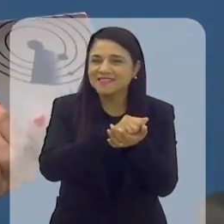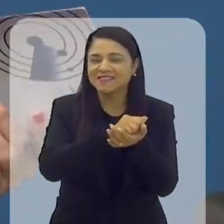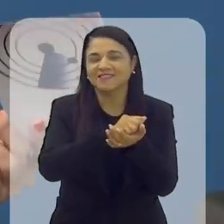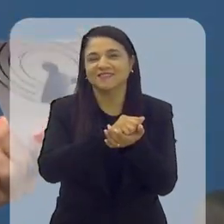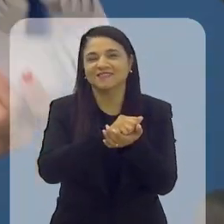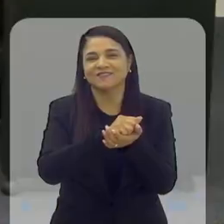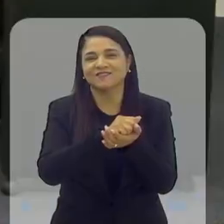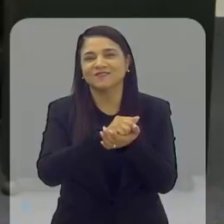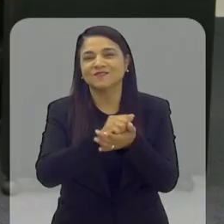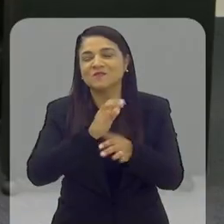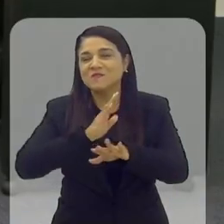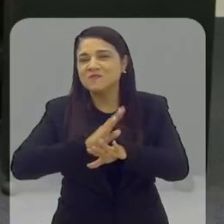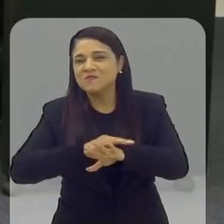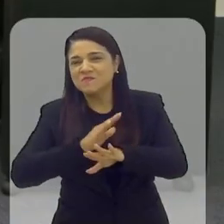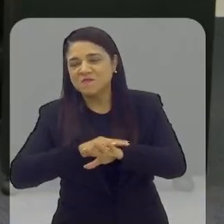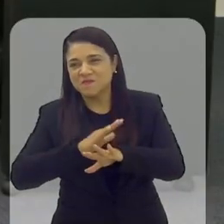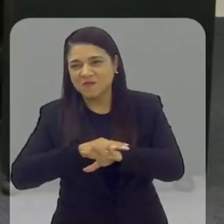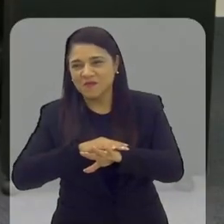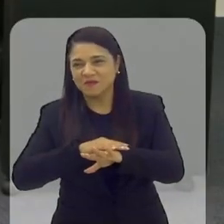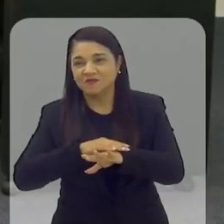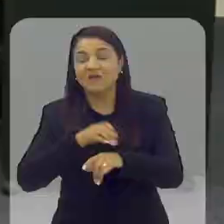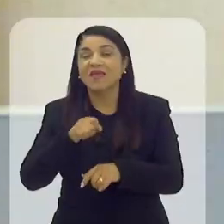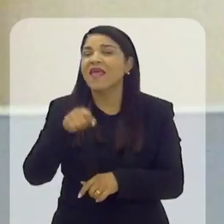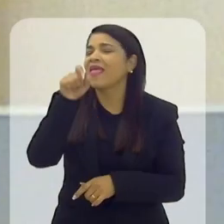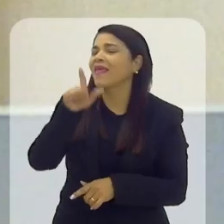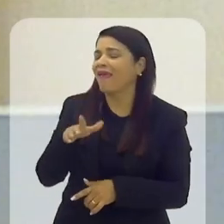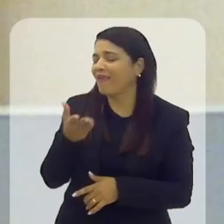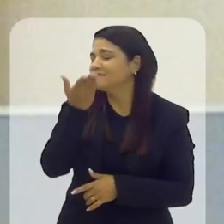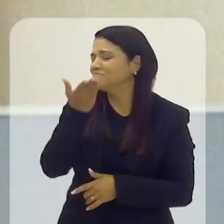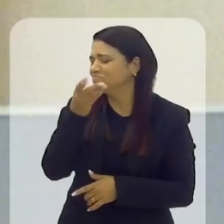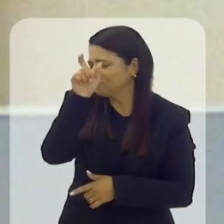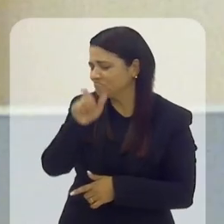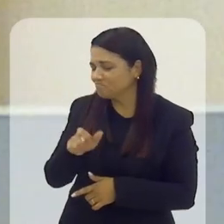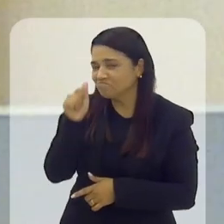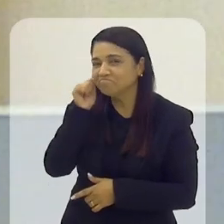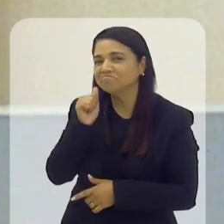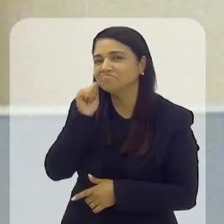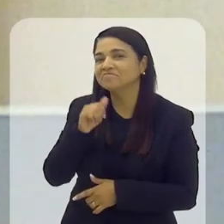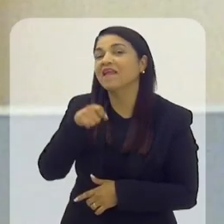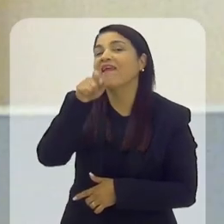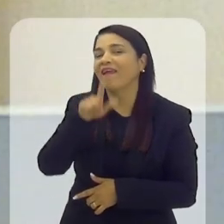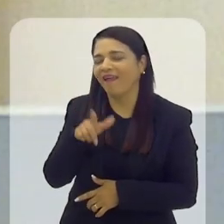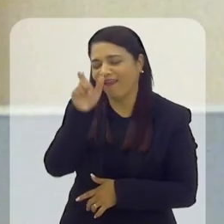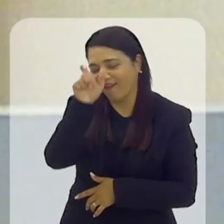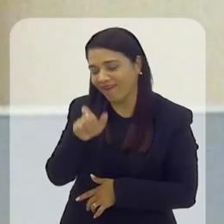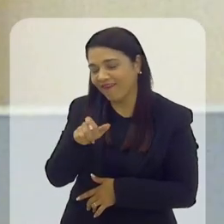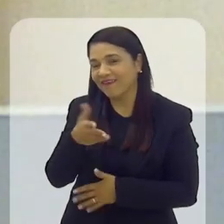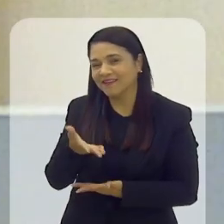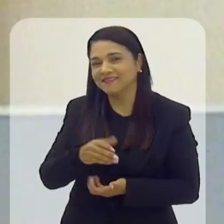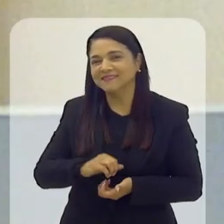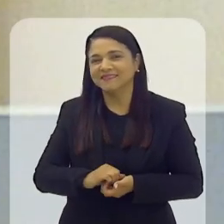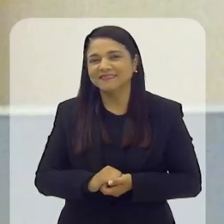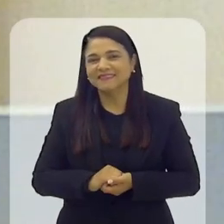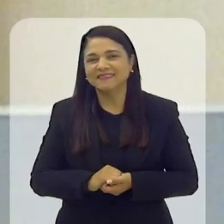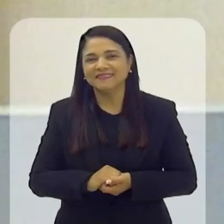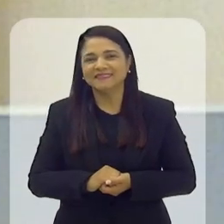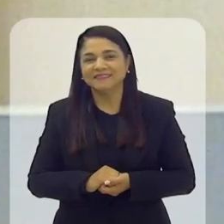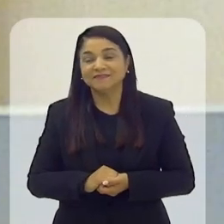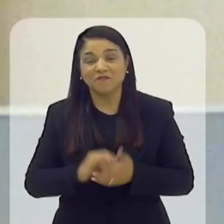registros desses momentos. Quem será essa moça aí na tela? Gente!